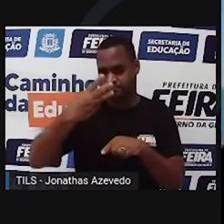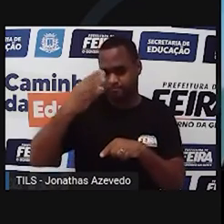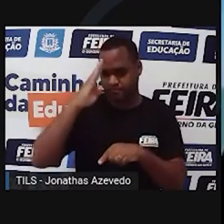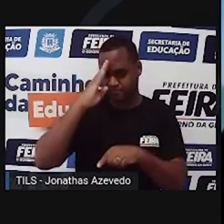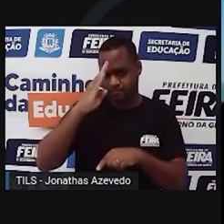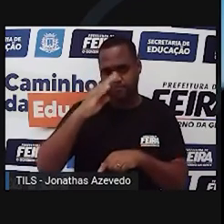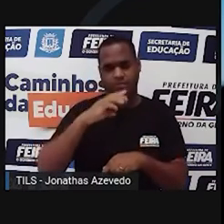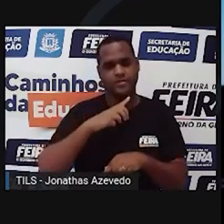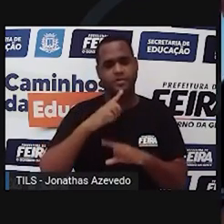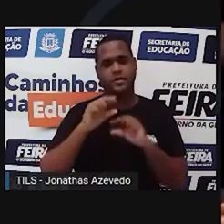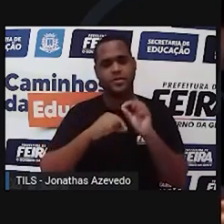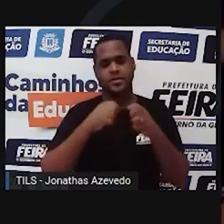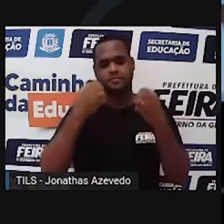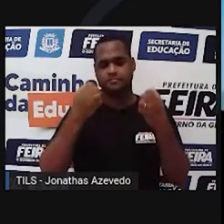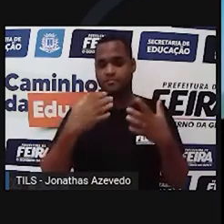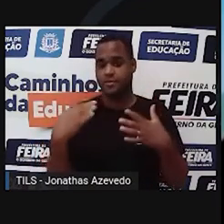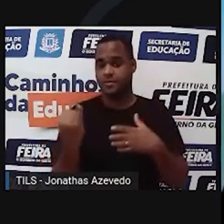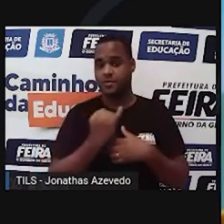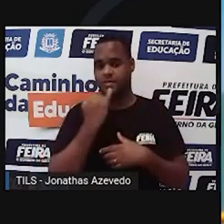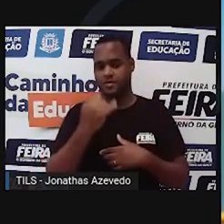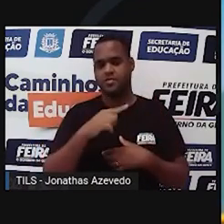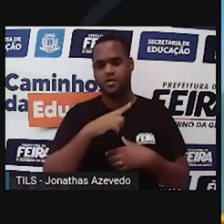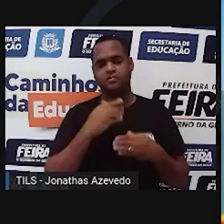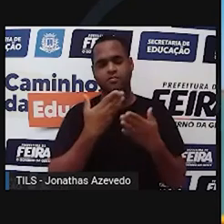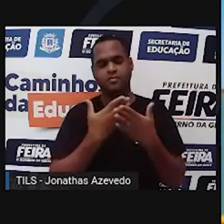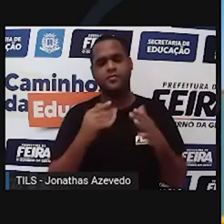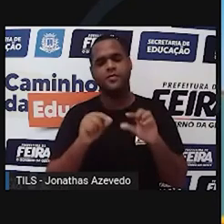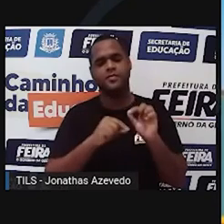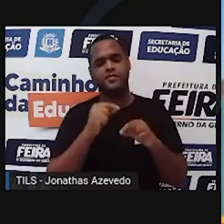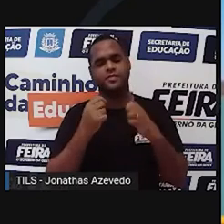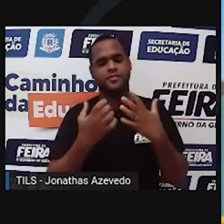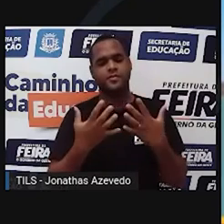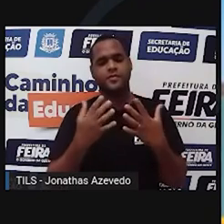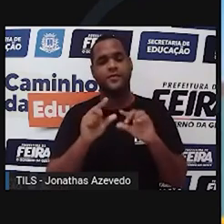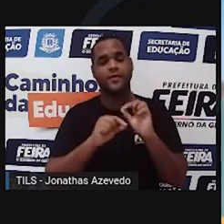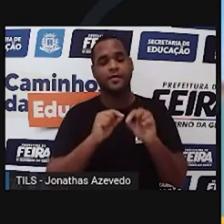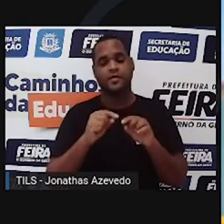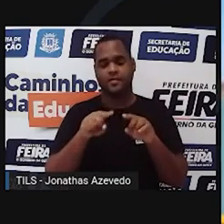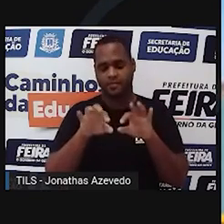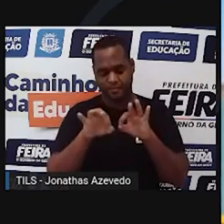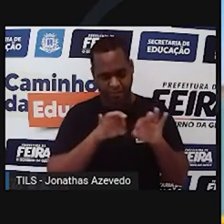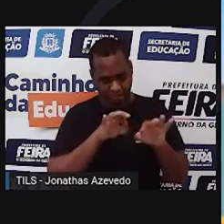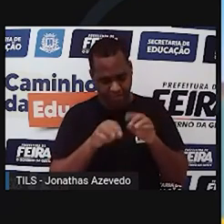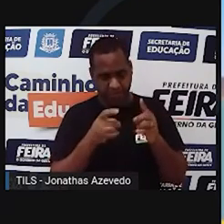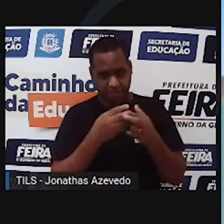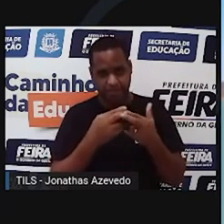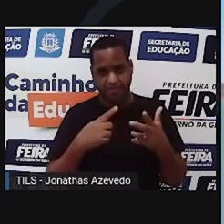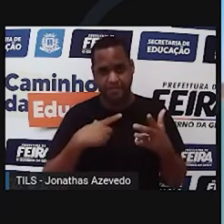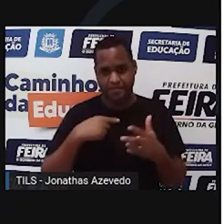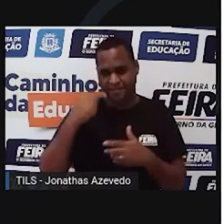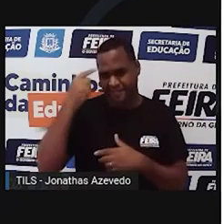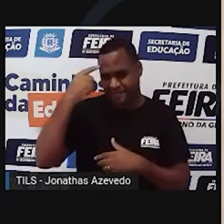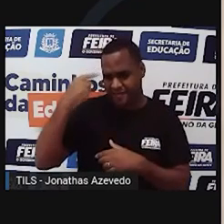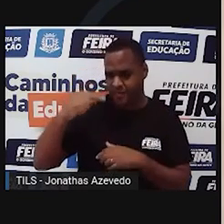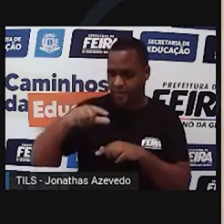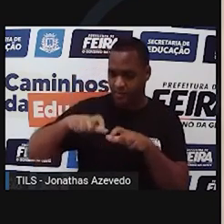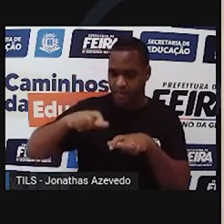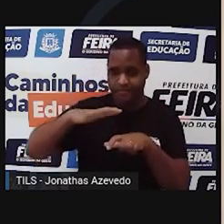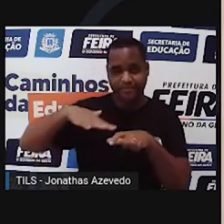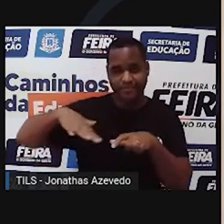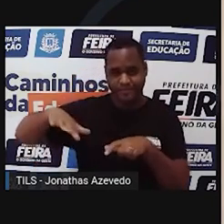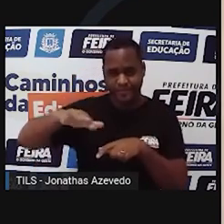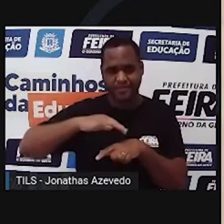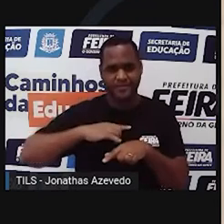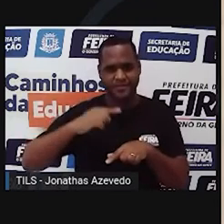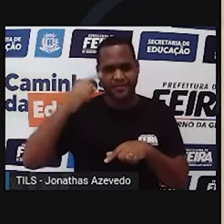objetivo extremamente importante, que é o atendimento aos projetos de irrigação dessa região. Nós